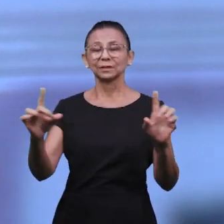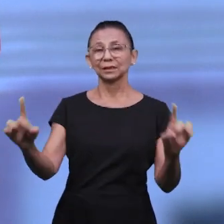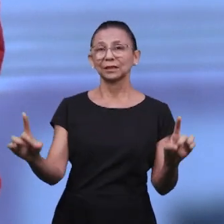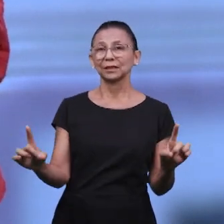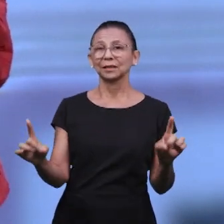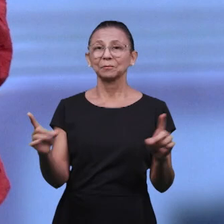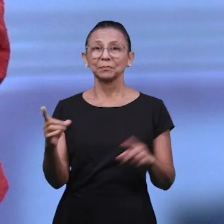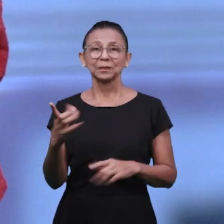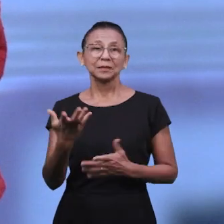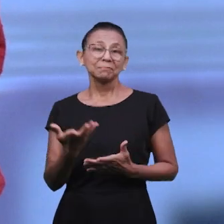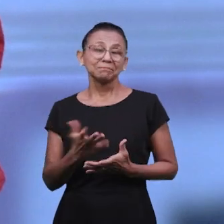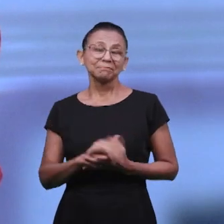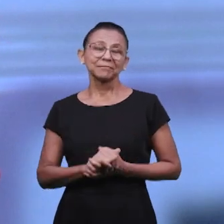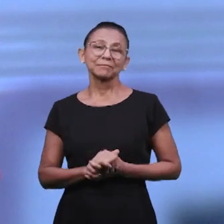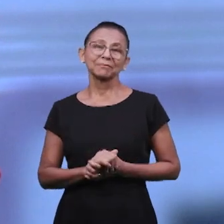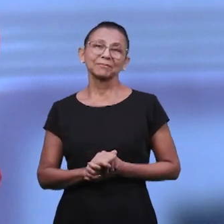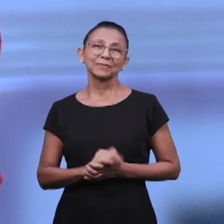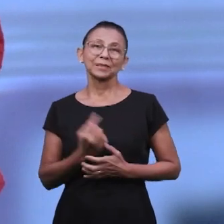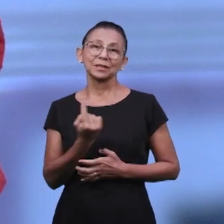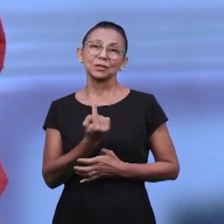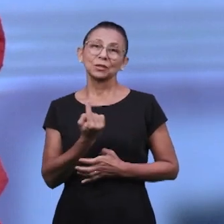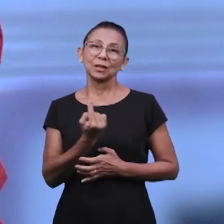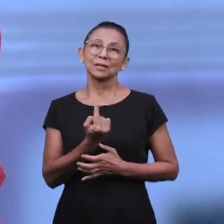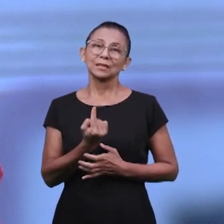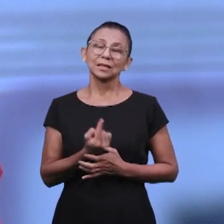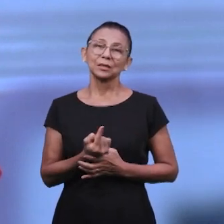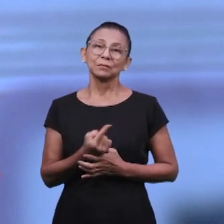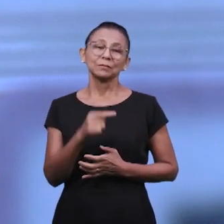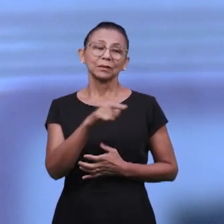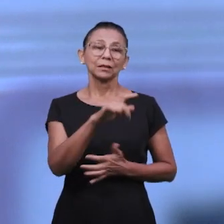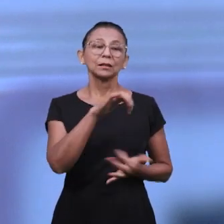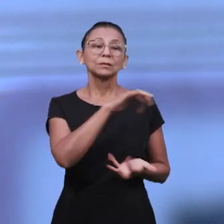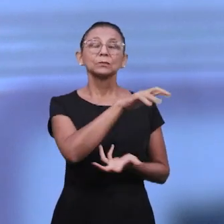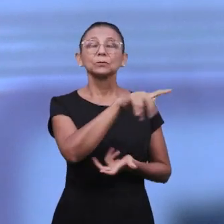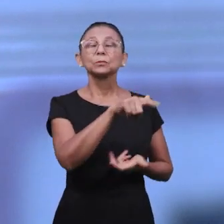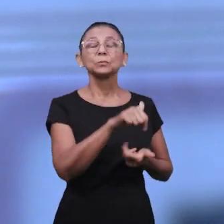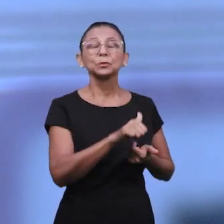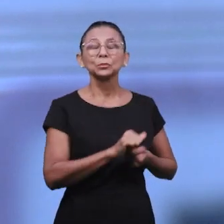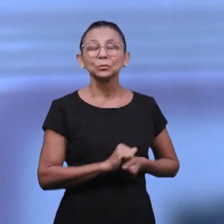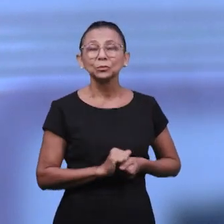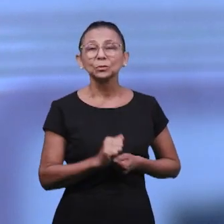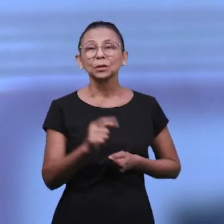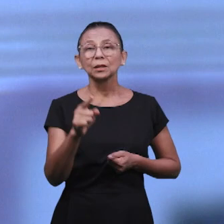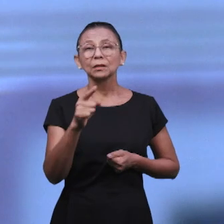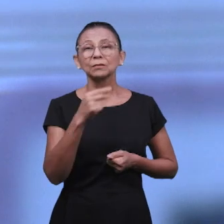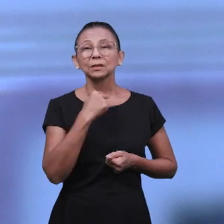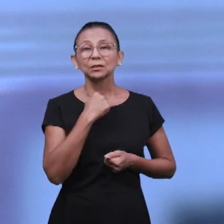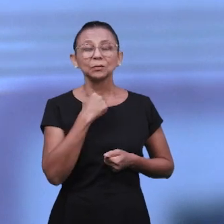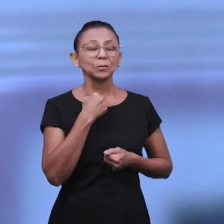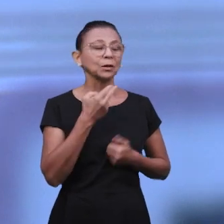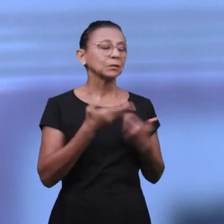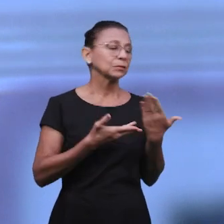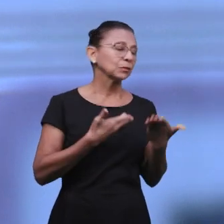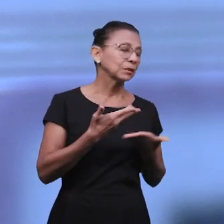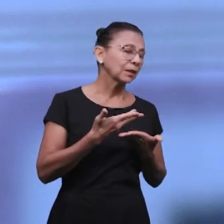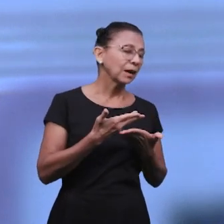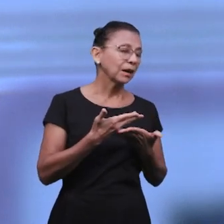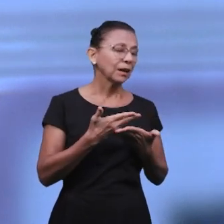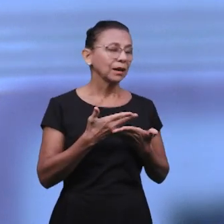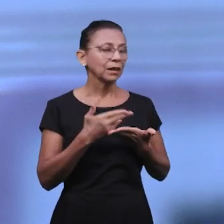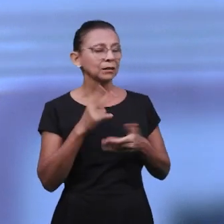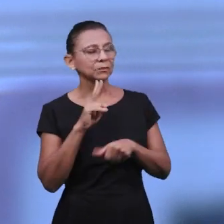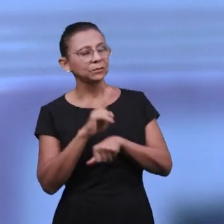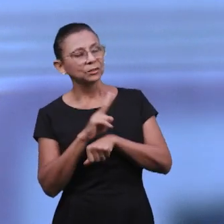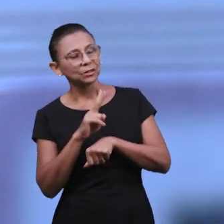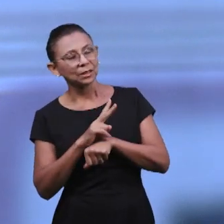escolhas adequadas quando não estiverem mais meninos na fé, longe dos nossos olhos, dos nossos cuidados e do